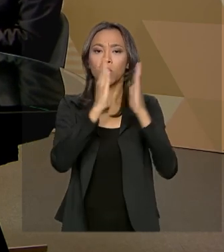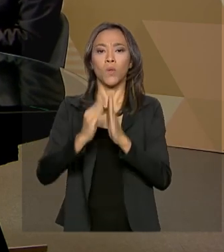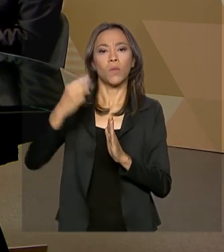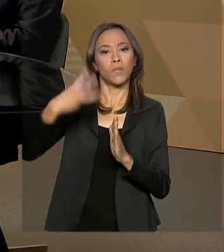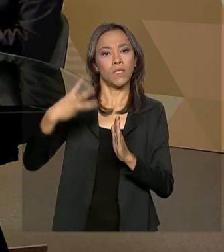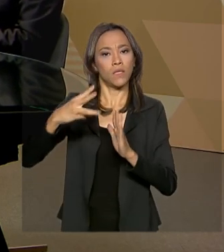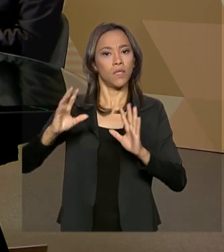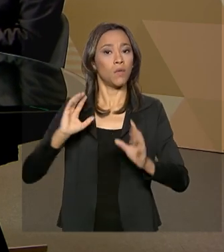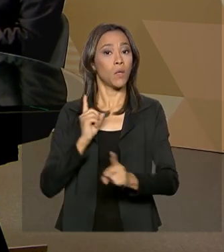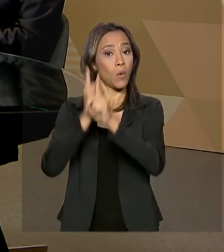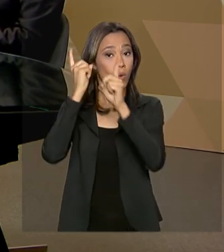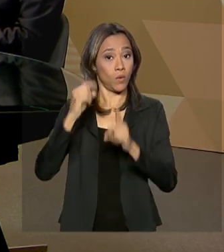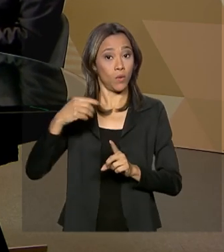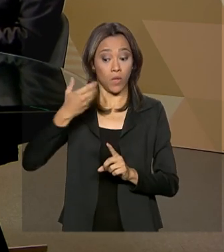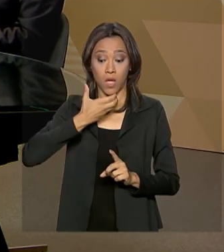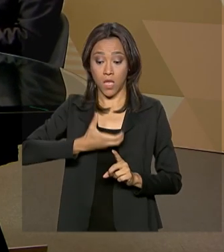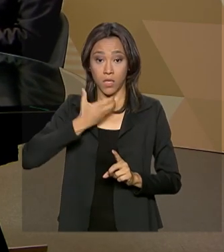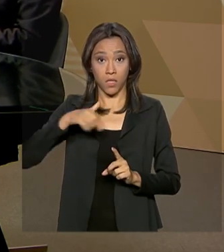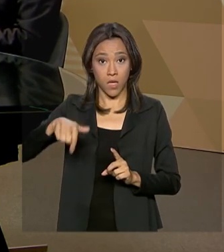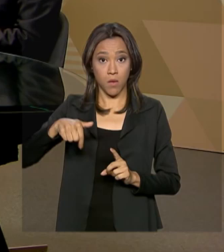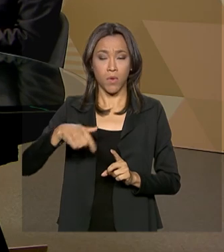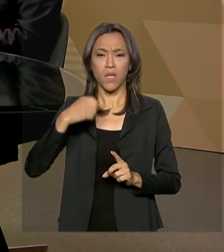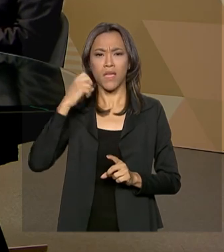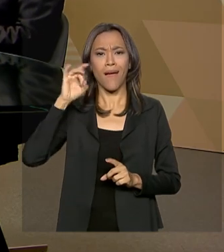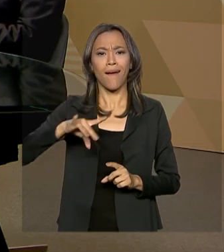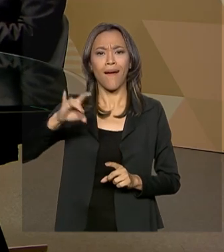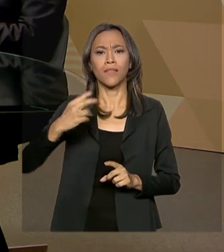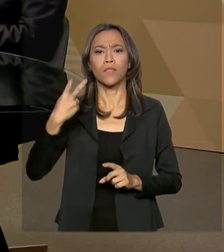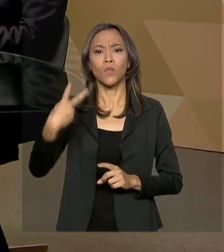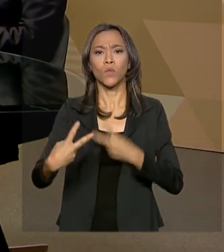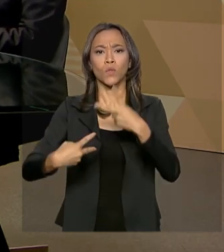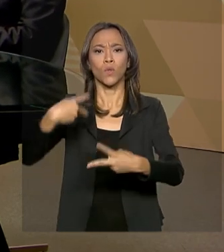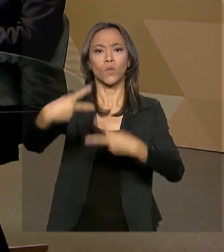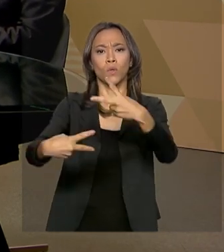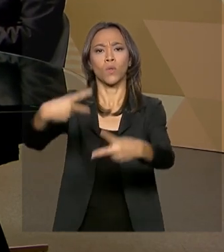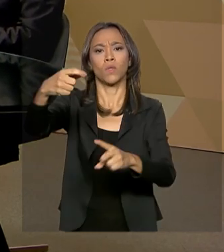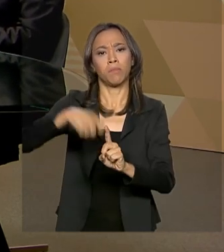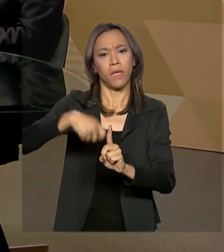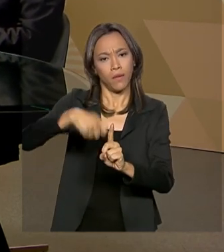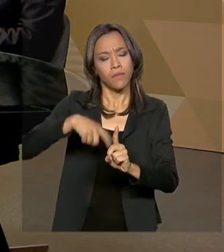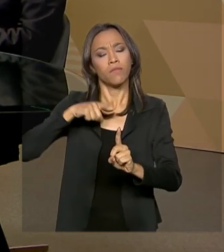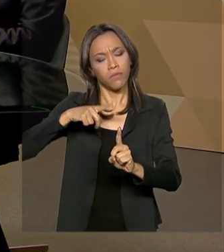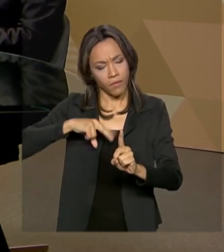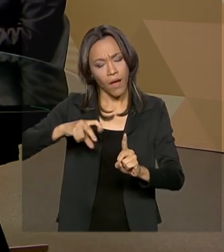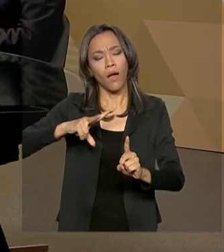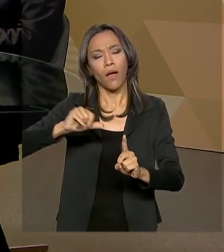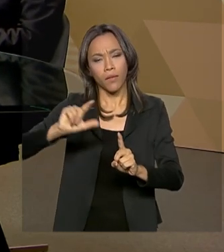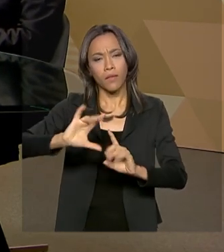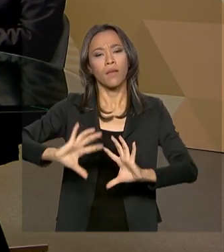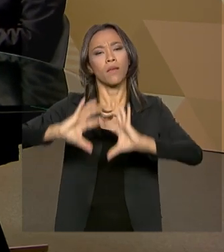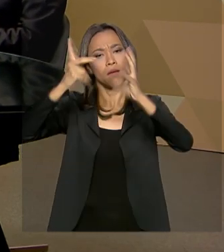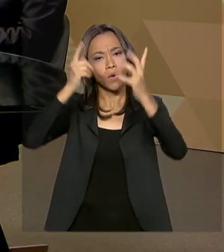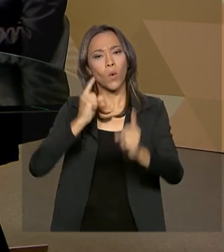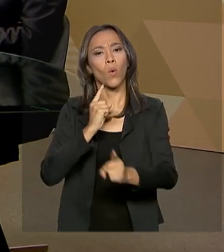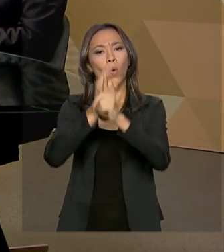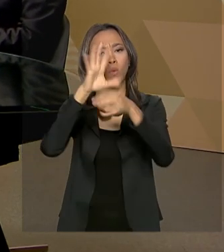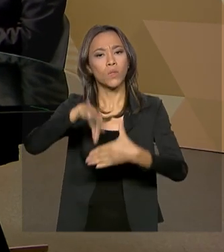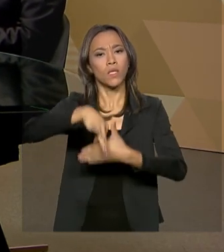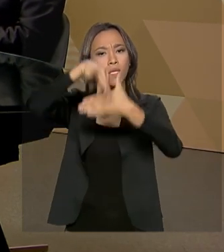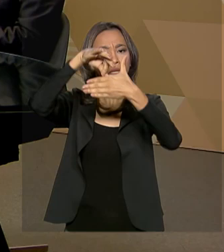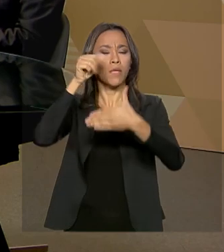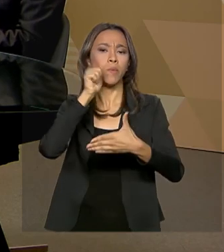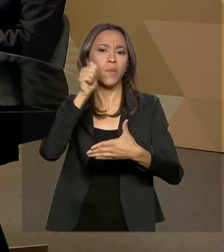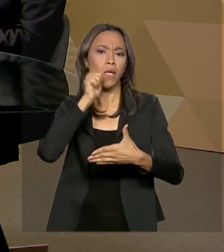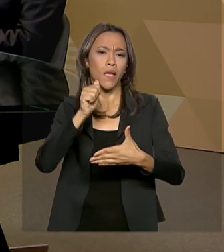evento agora em dezembro e a cada dois meses teremos eventos de liderança feminina ao